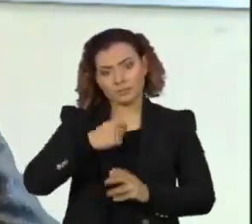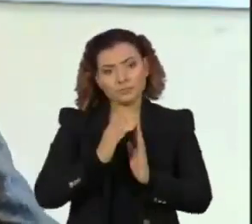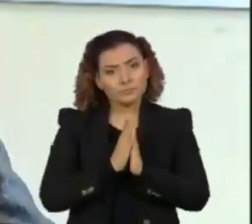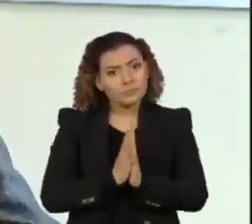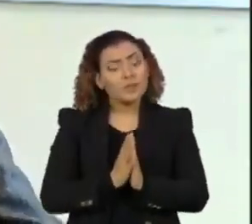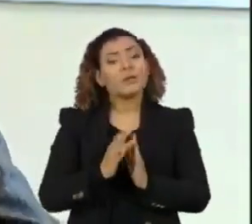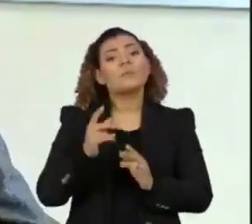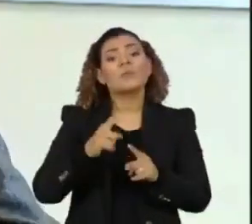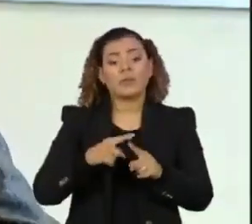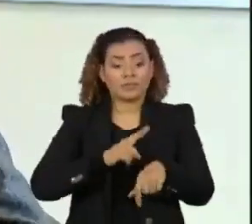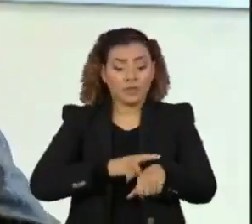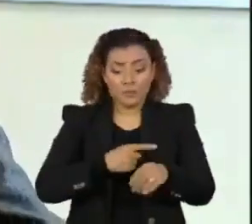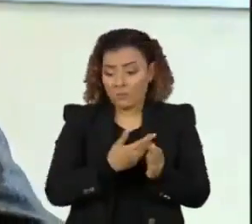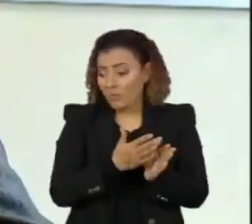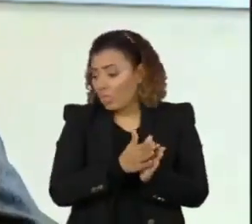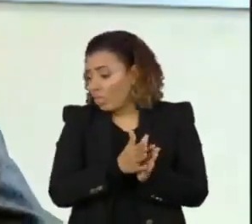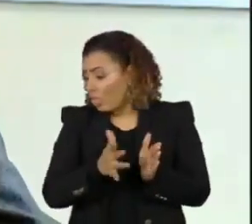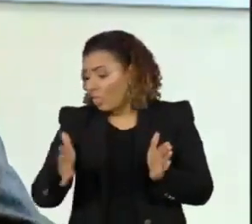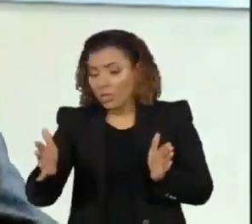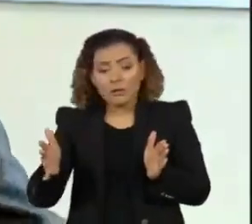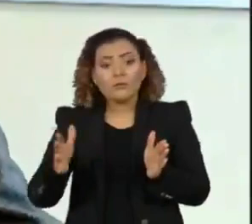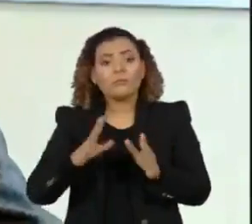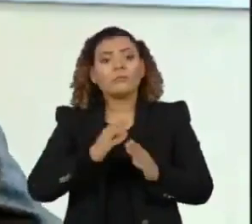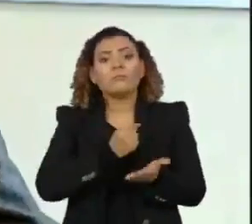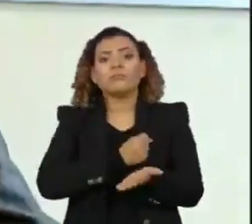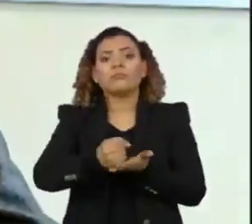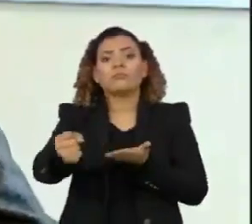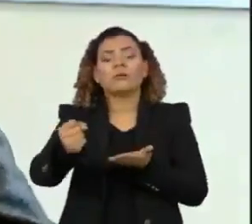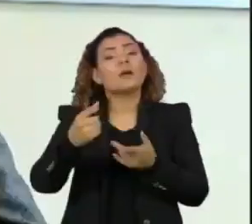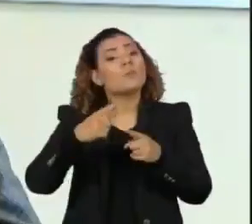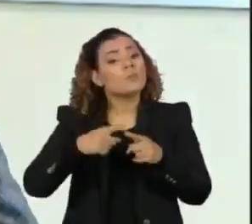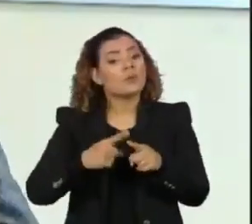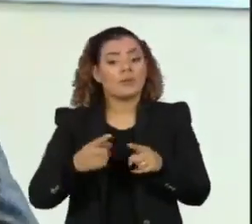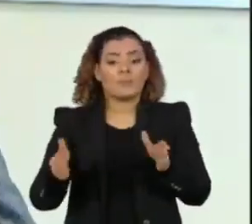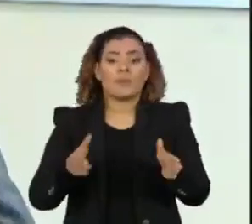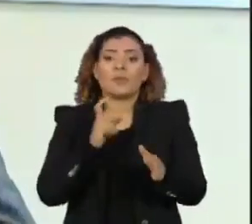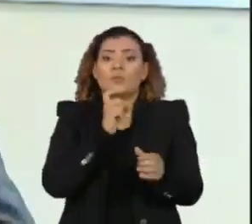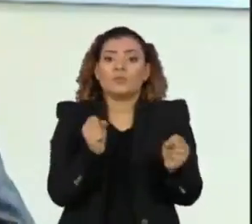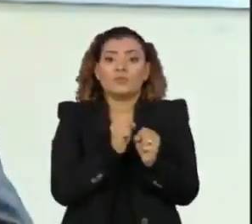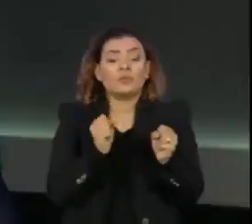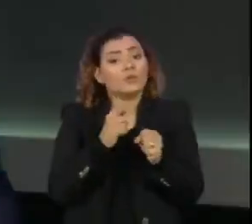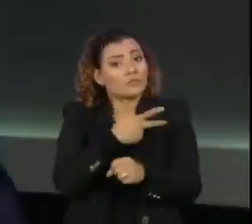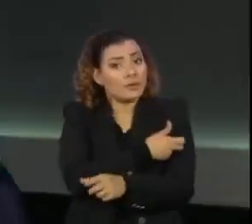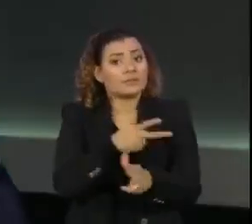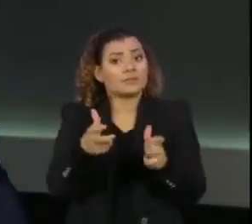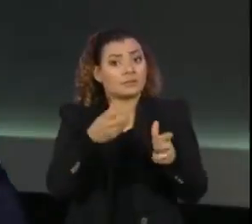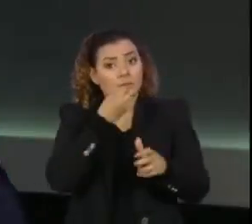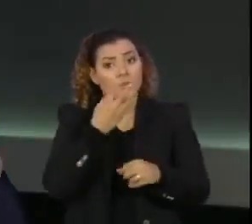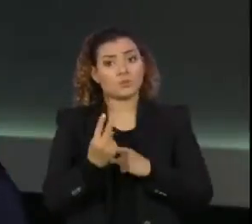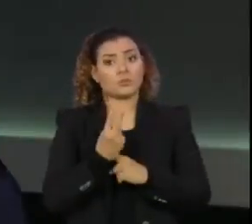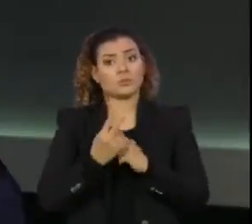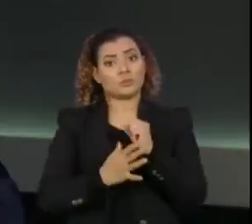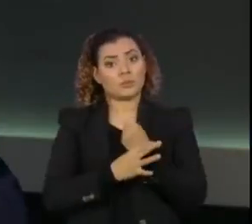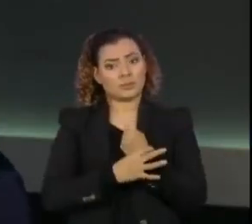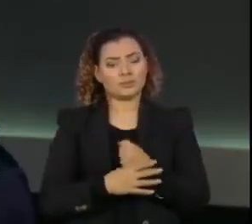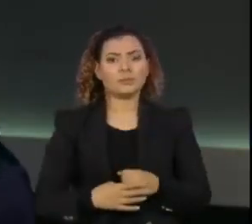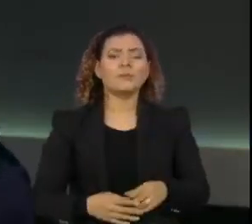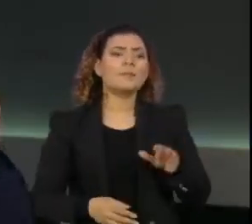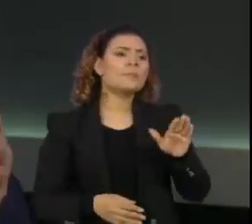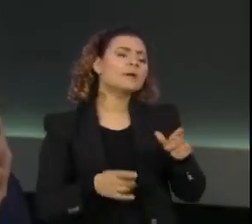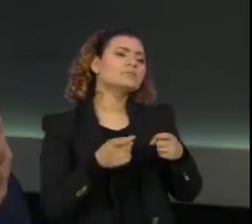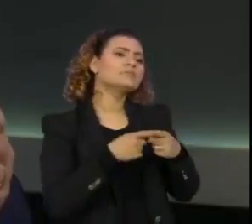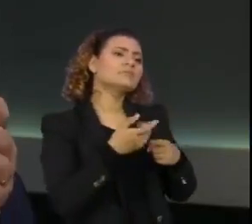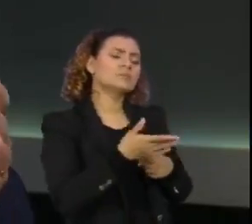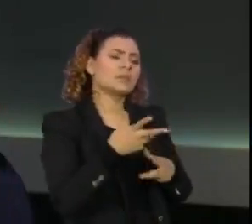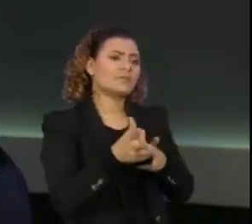gente perde o tempo ideal, a gente perde o momento mais propício para fazer essa vacina. Doutor, a gente sabe que